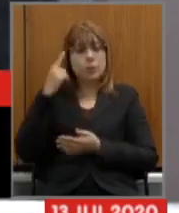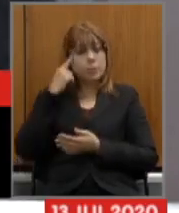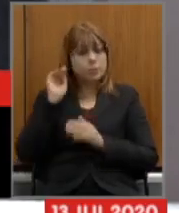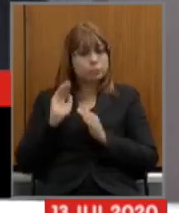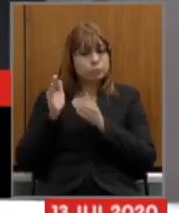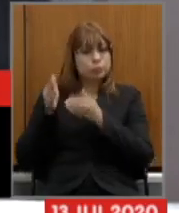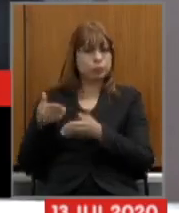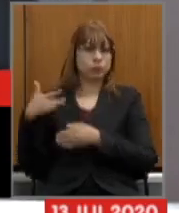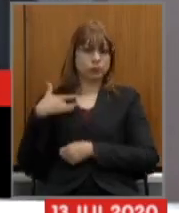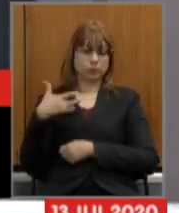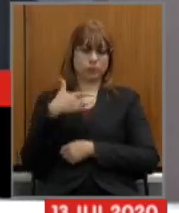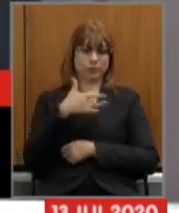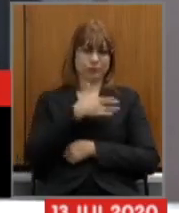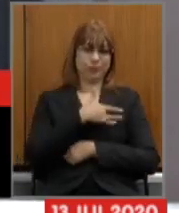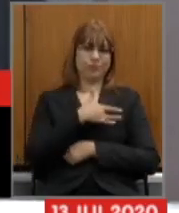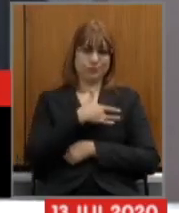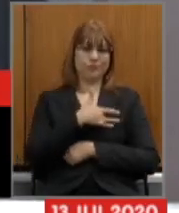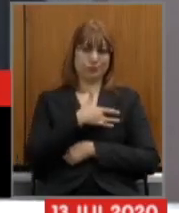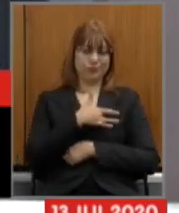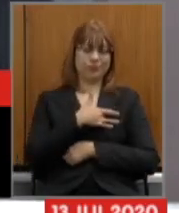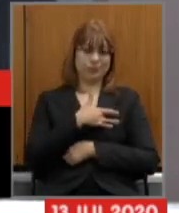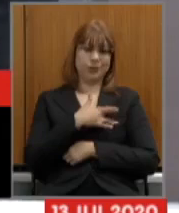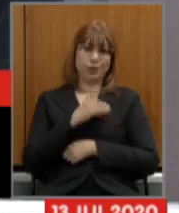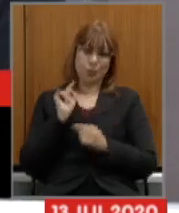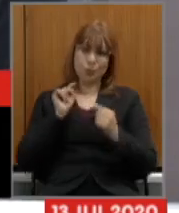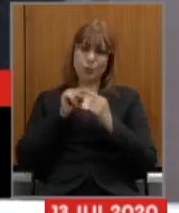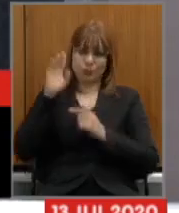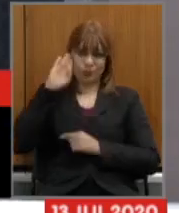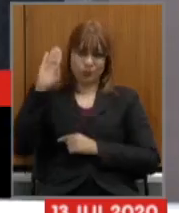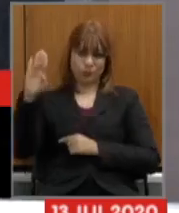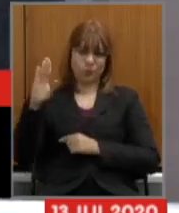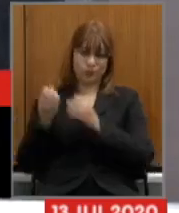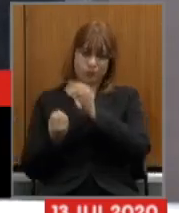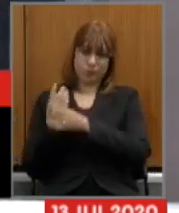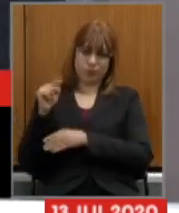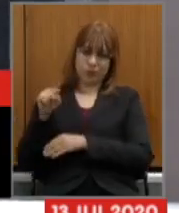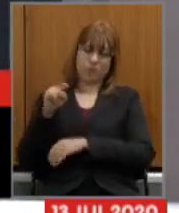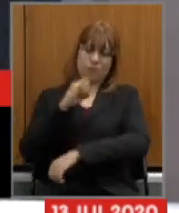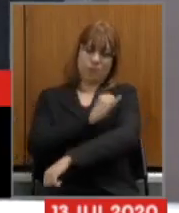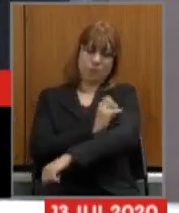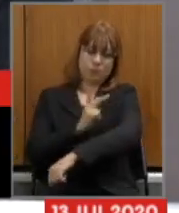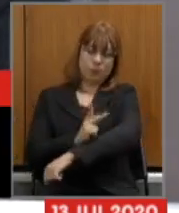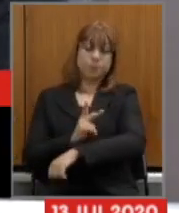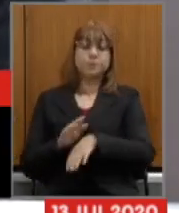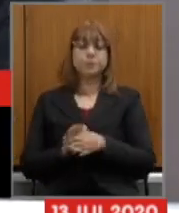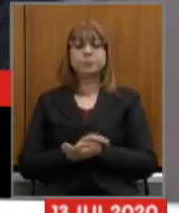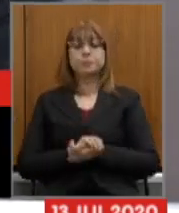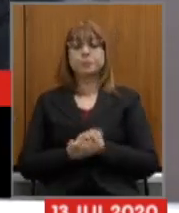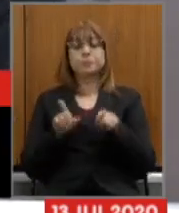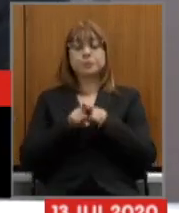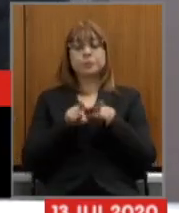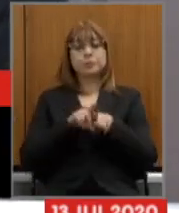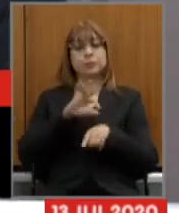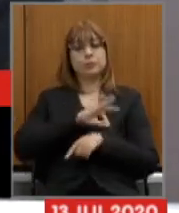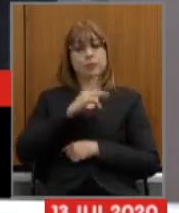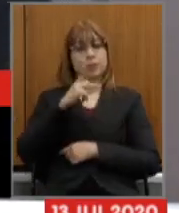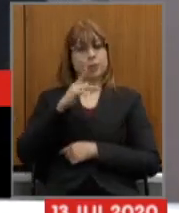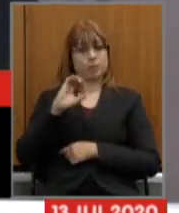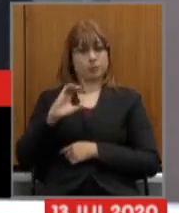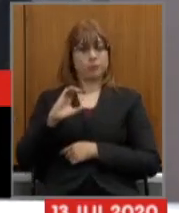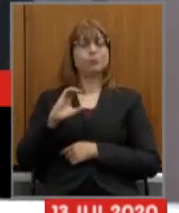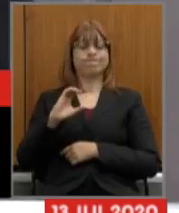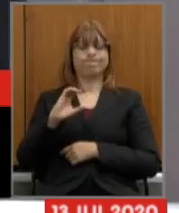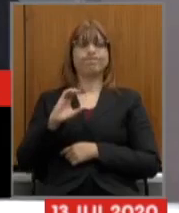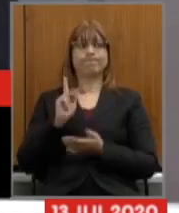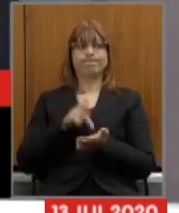saúde que é pelo qual o IPSENG foi criado outra discussão colocada sobre a polícia civil de fato senhores